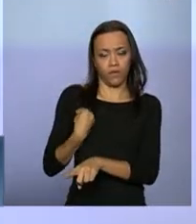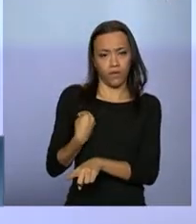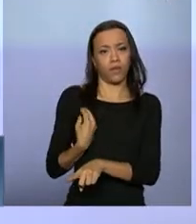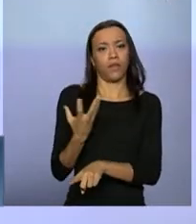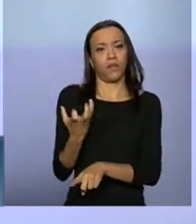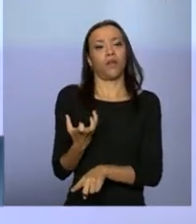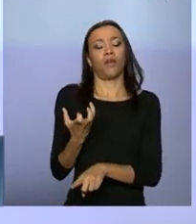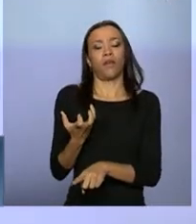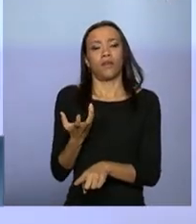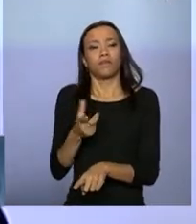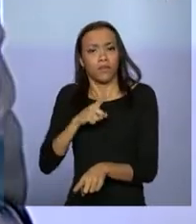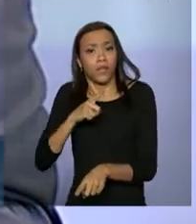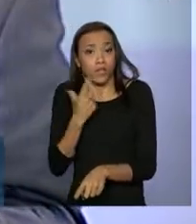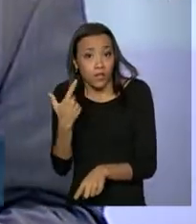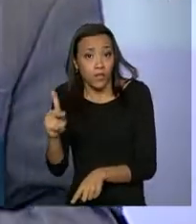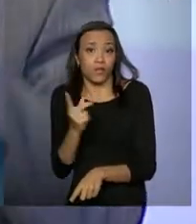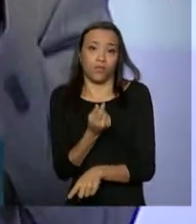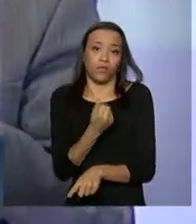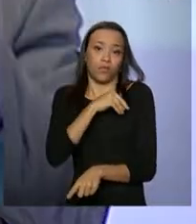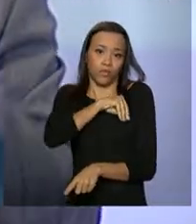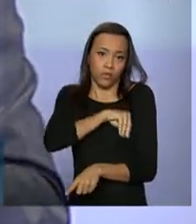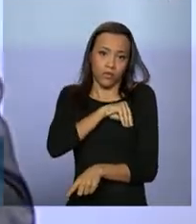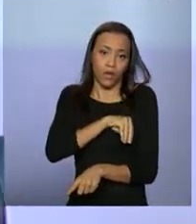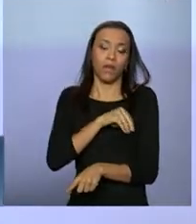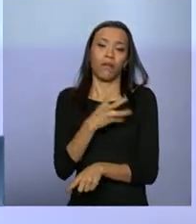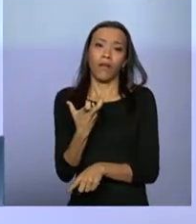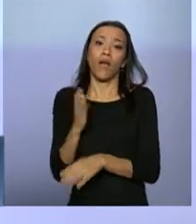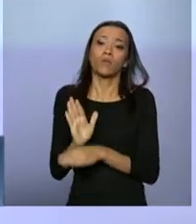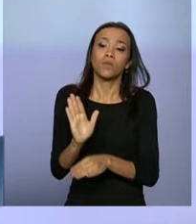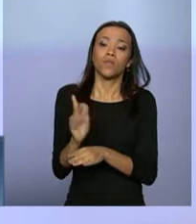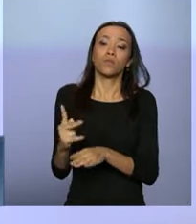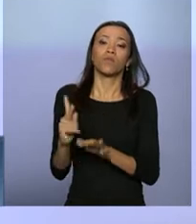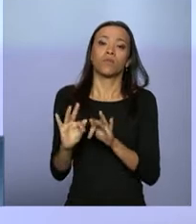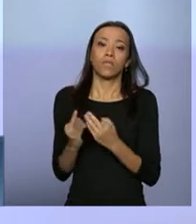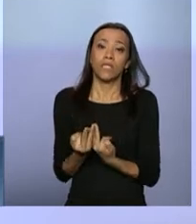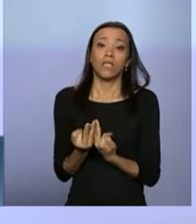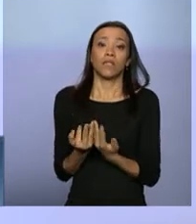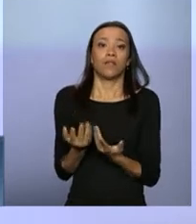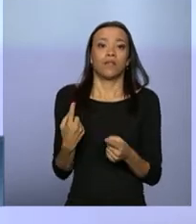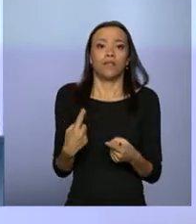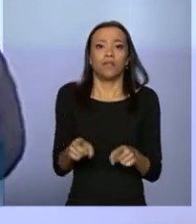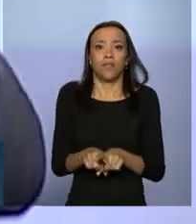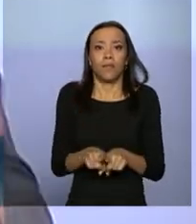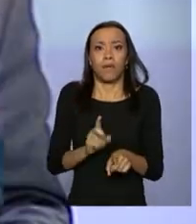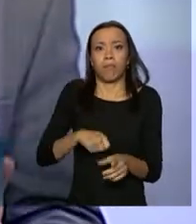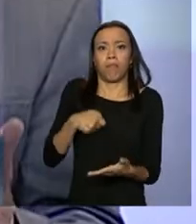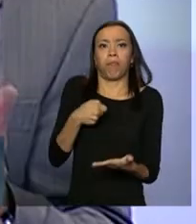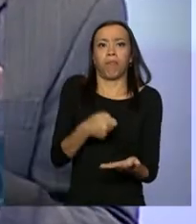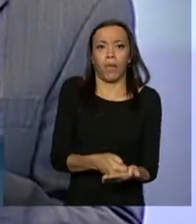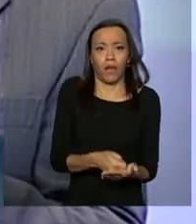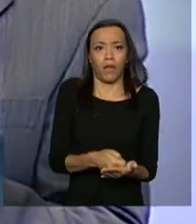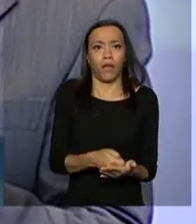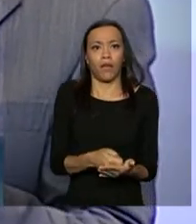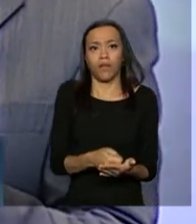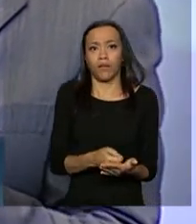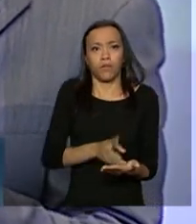se sustentar, quer sustentar sua família e quer, vejam, pagar uma dívida que é irreal, que é mentirosa,